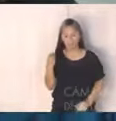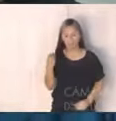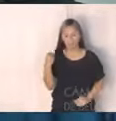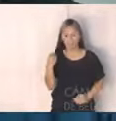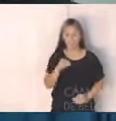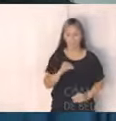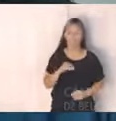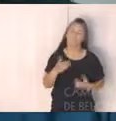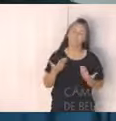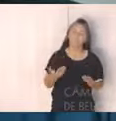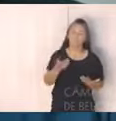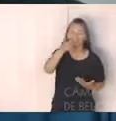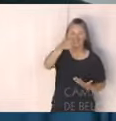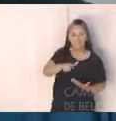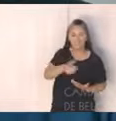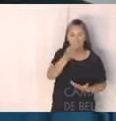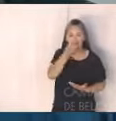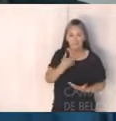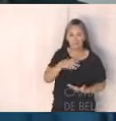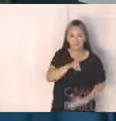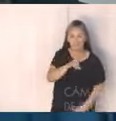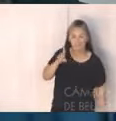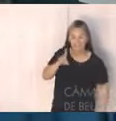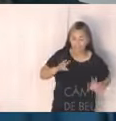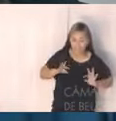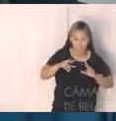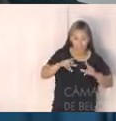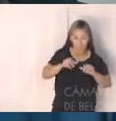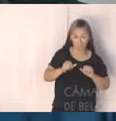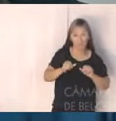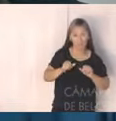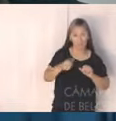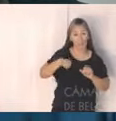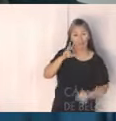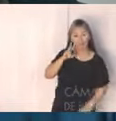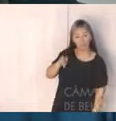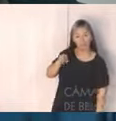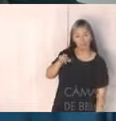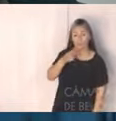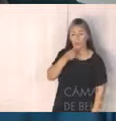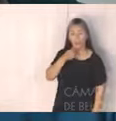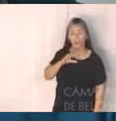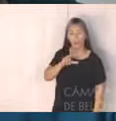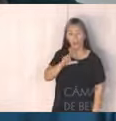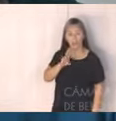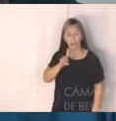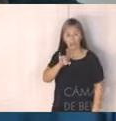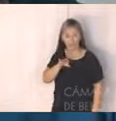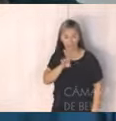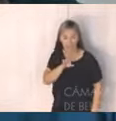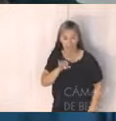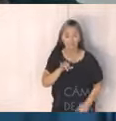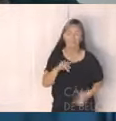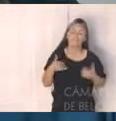Mais uma vez, bom dia a todos e a todas. Estou vendo aqui o nobre colega, o professor Claudinei Dolin, presente também. O